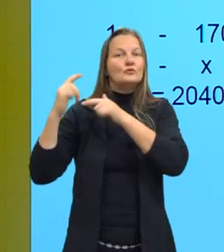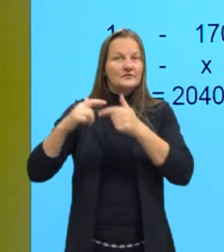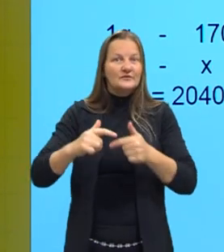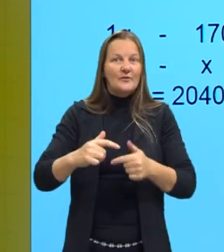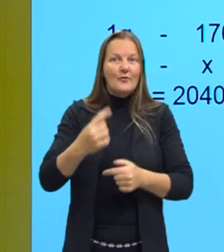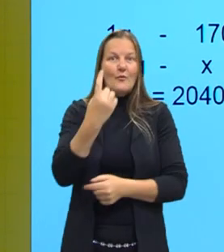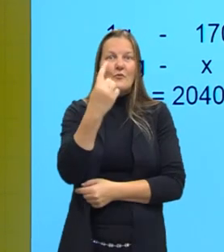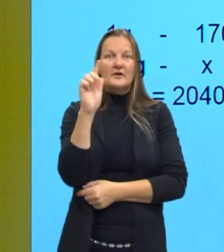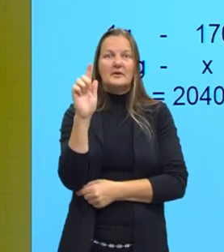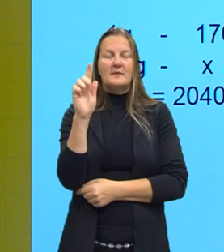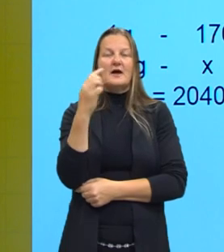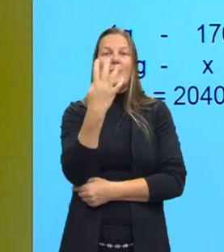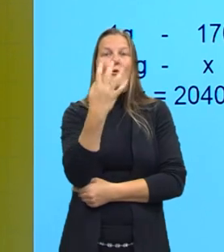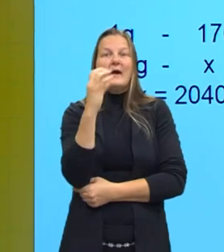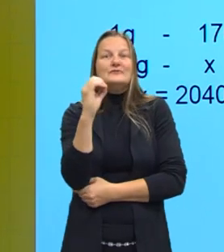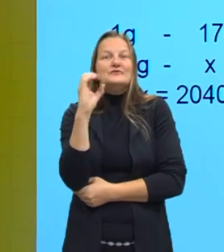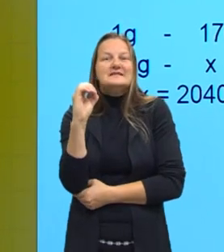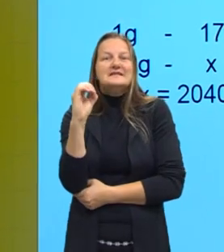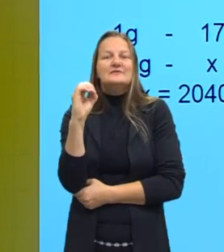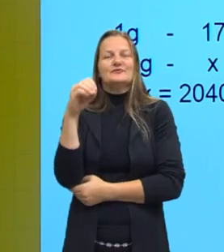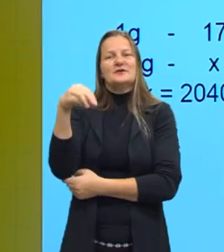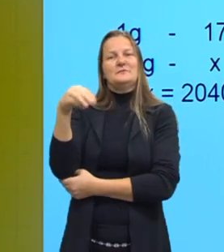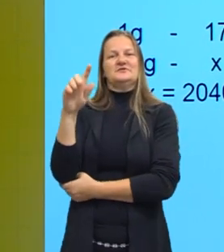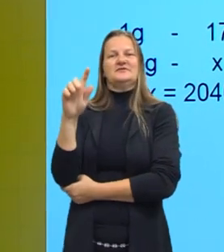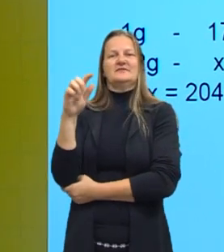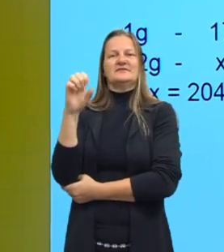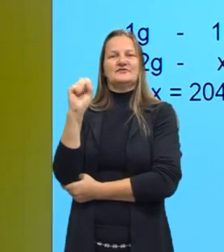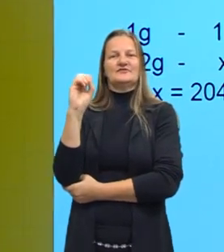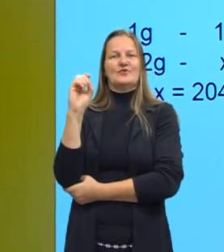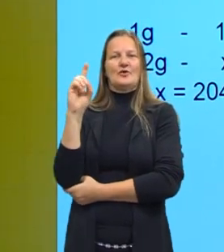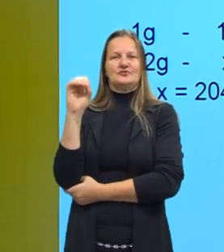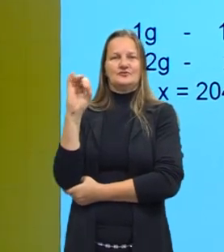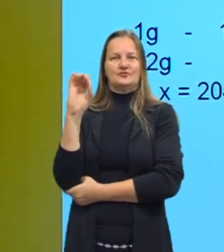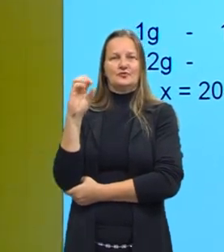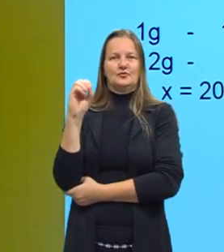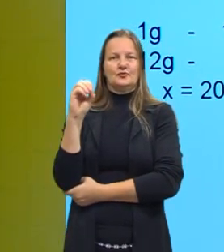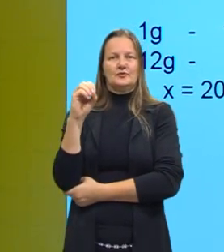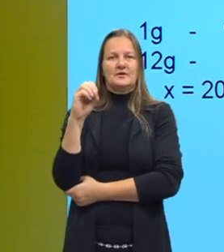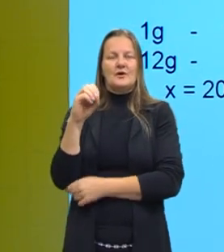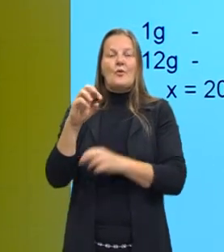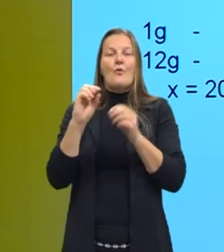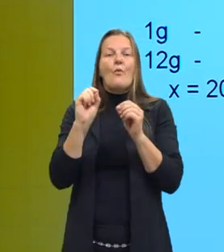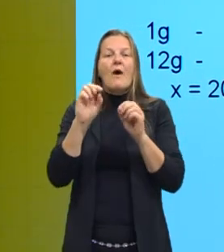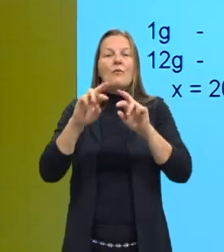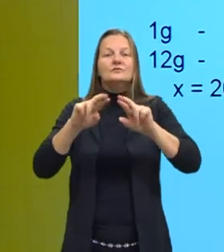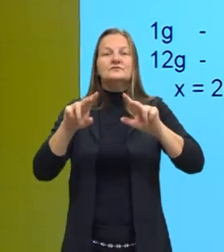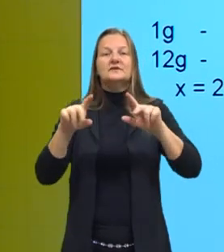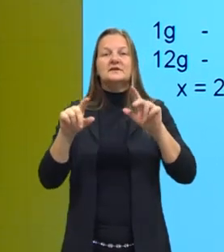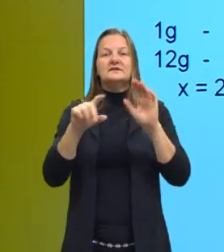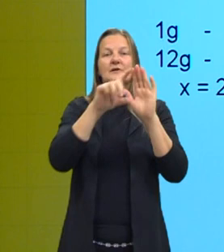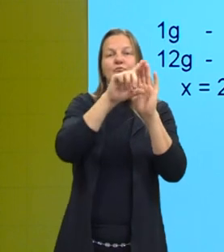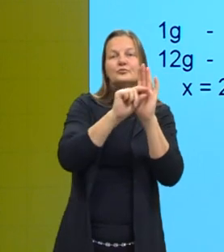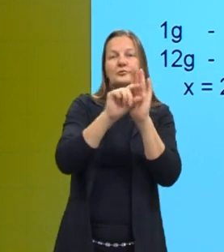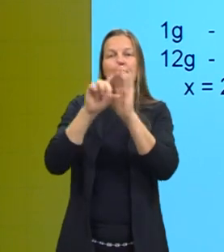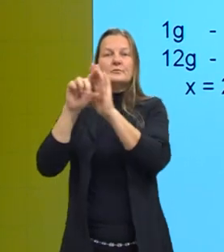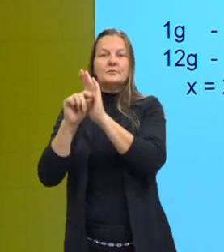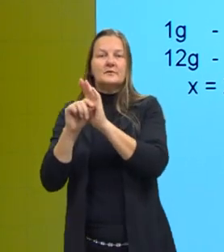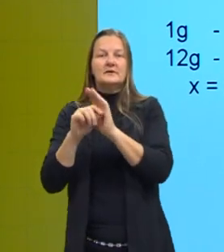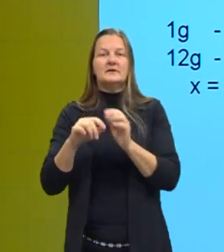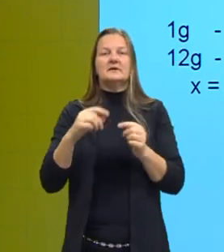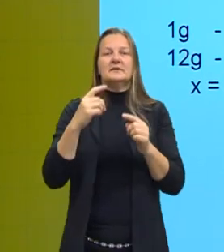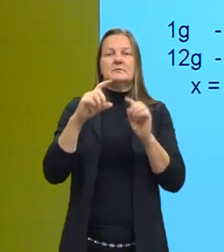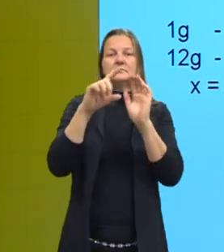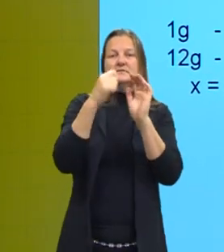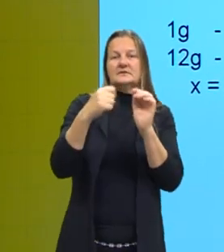possui 400 miligramas de sódio. Então, ele quer saber essa diferença, redução se eu substituir. Eu preciso